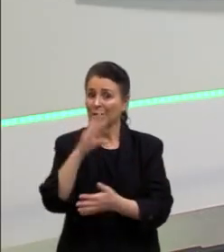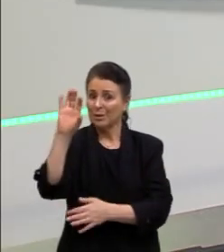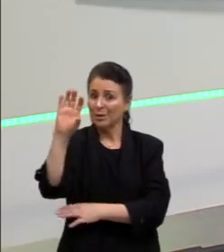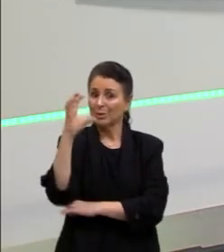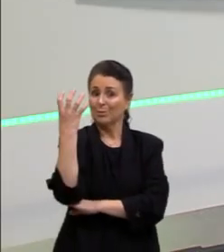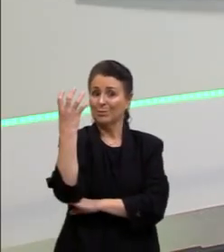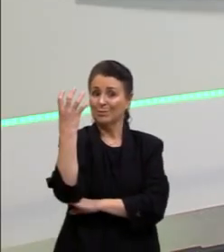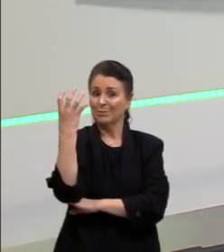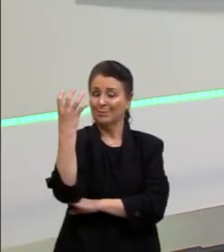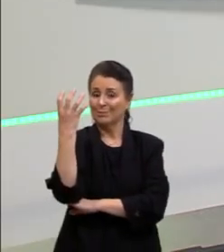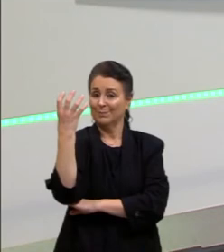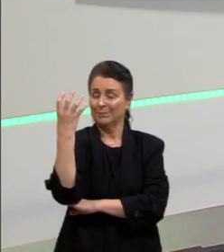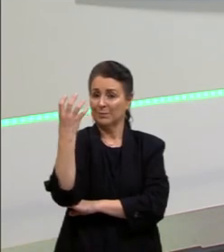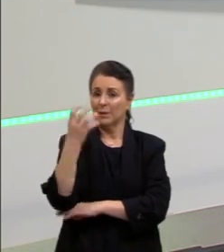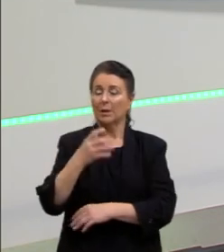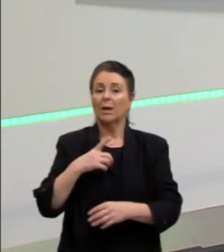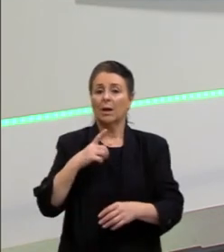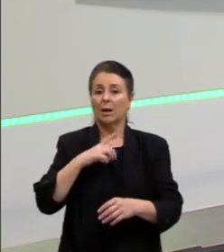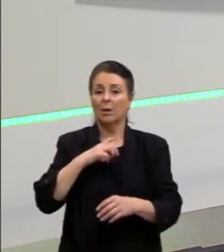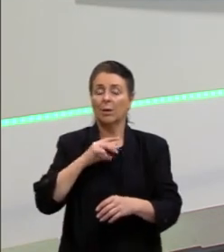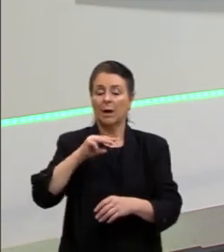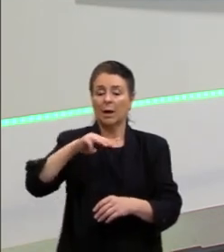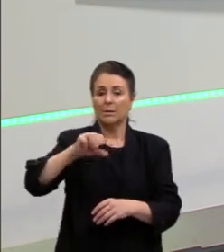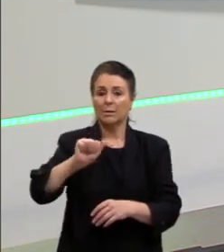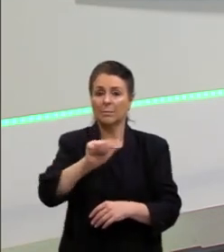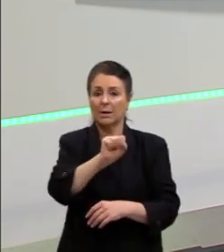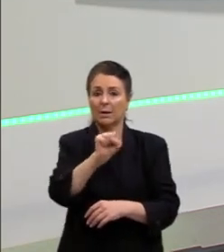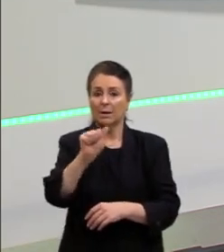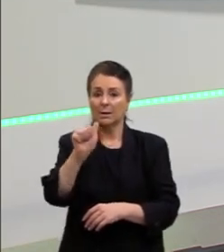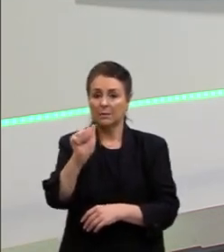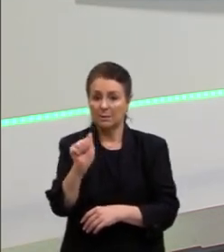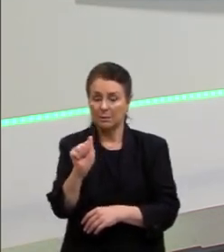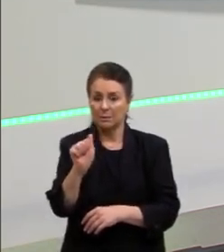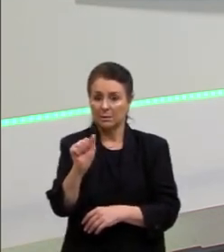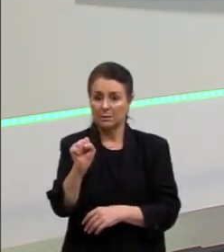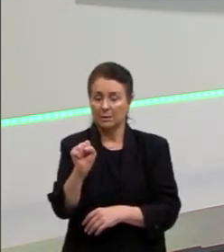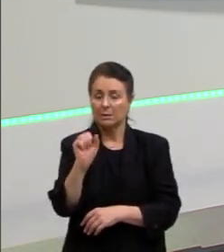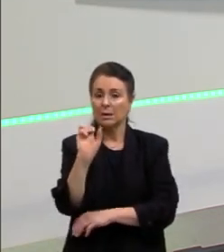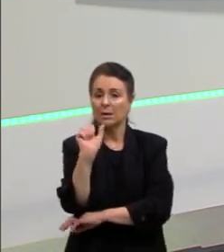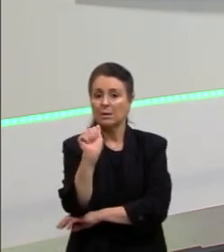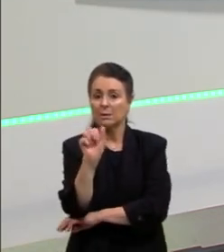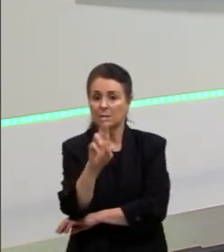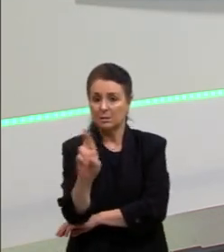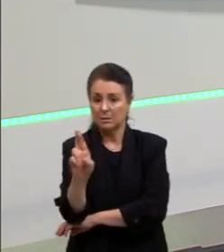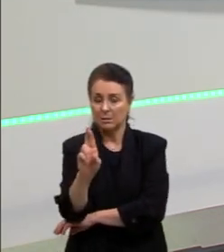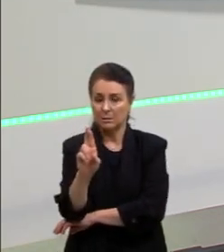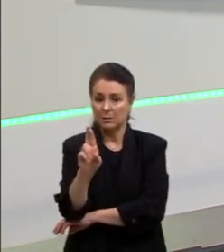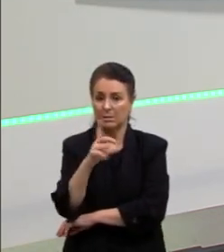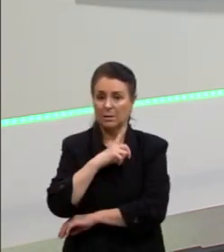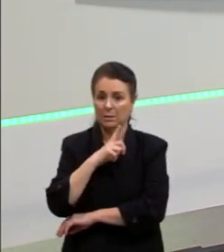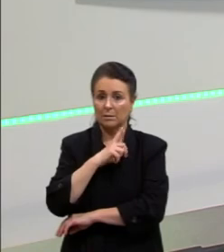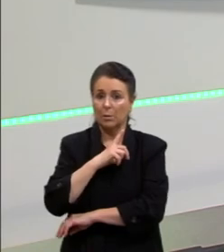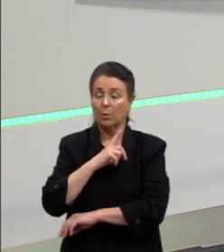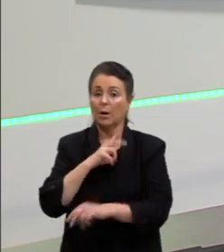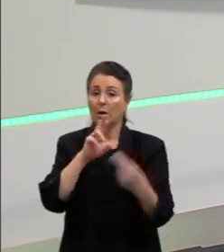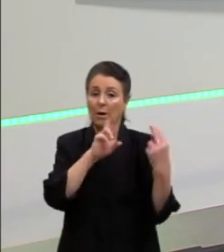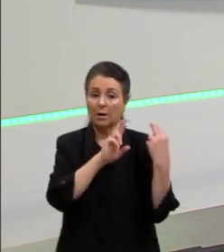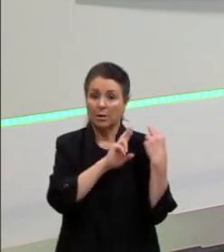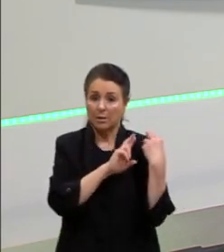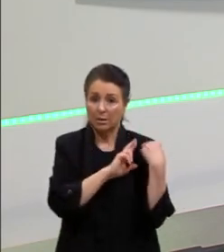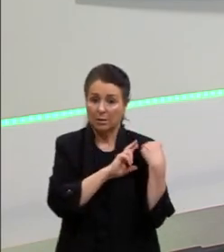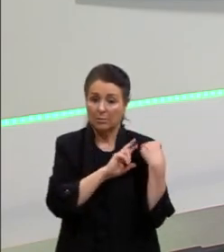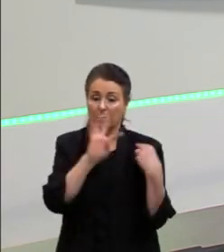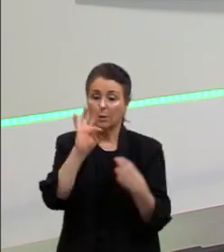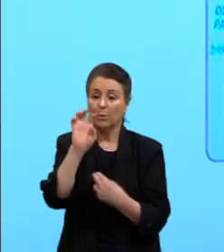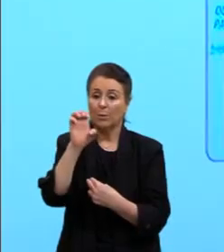dar isso aí? As massas de ar. Essas massas de ar vão ser responsáveis, como eu falei para vocês, ao tempo, né? Então, quando nós